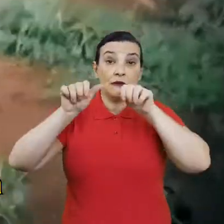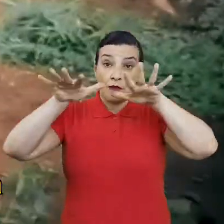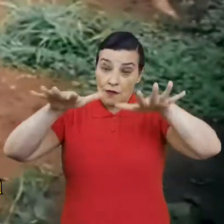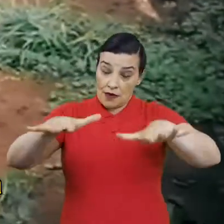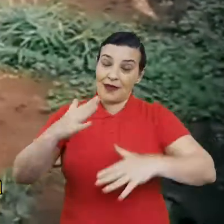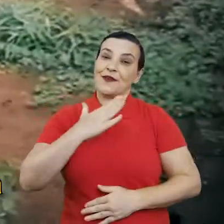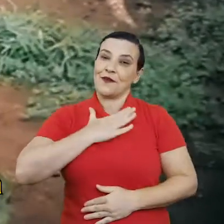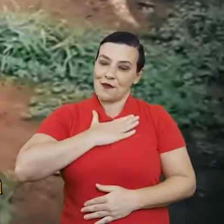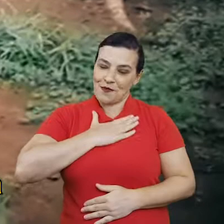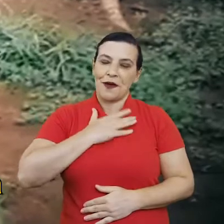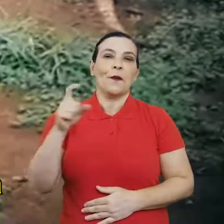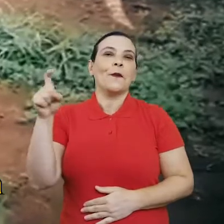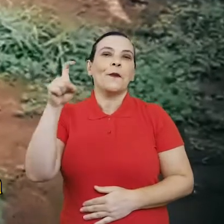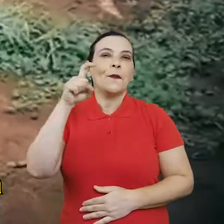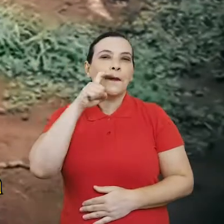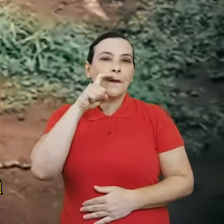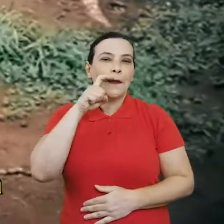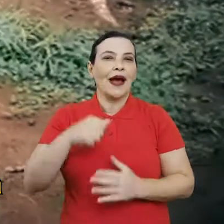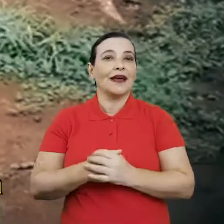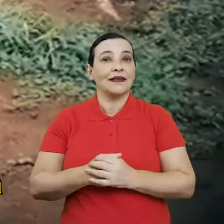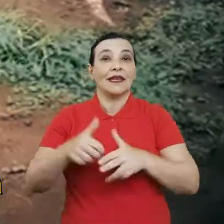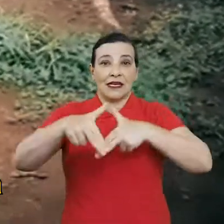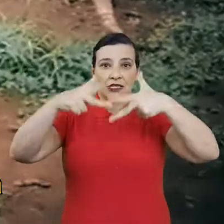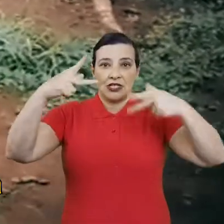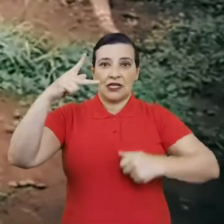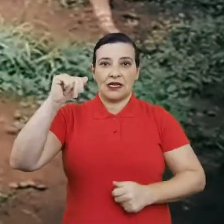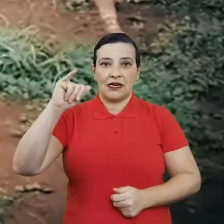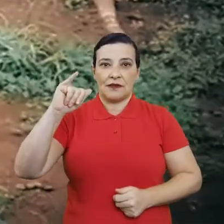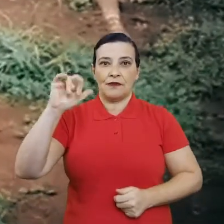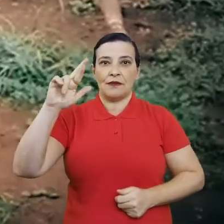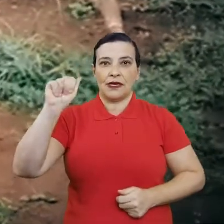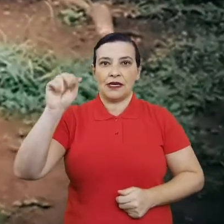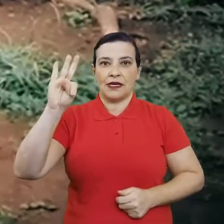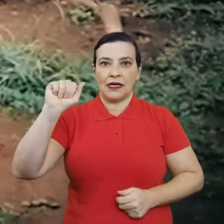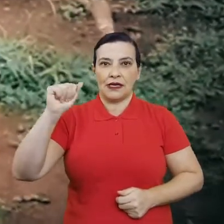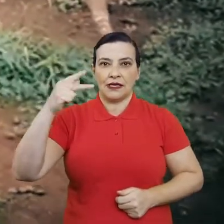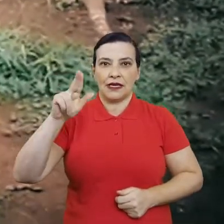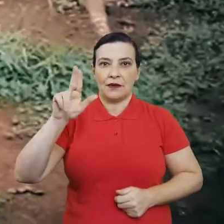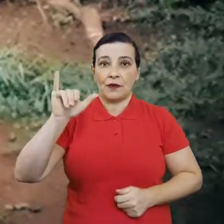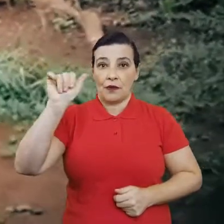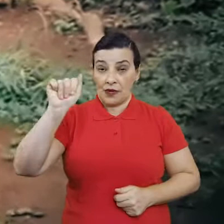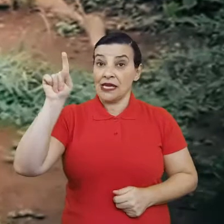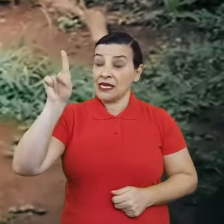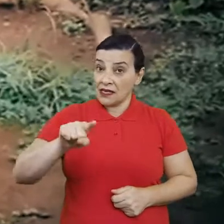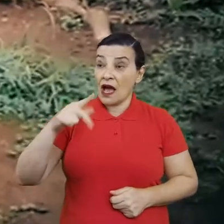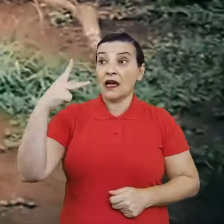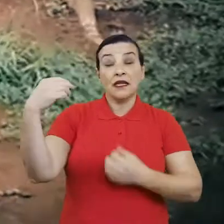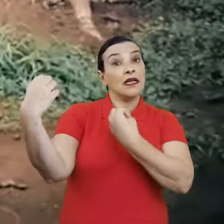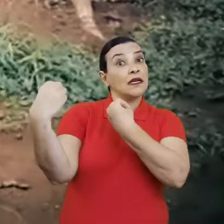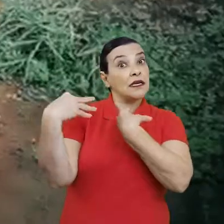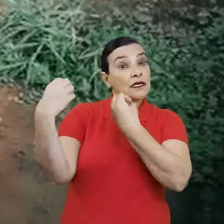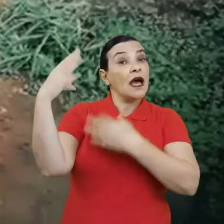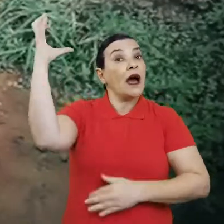que no caso é o meu pai, que é da etnia piratapuia, tive a experiência de saber sobre o seu real